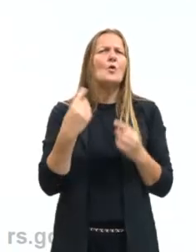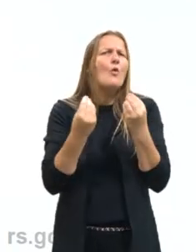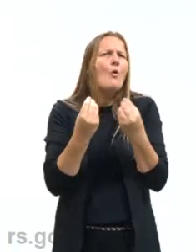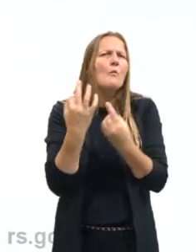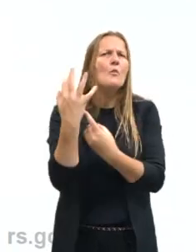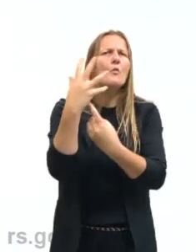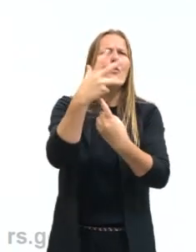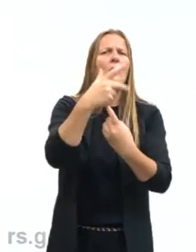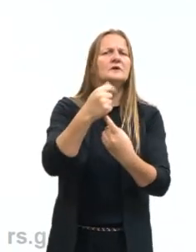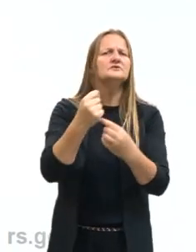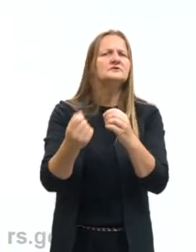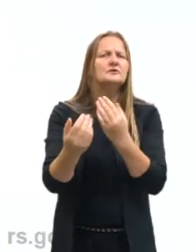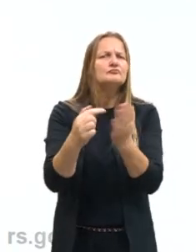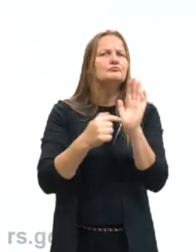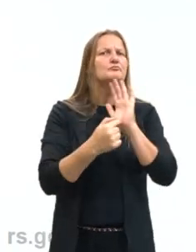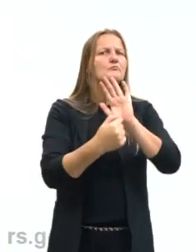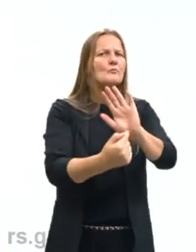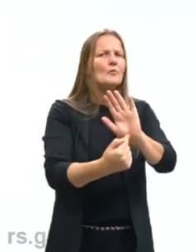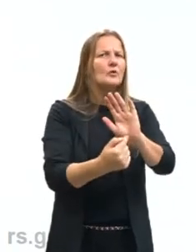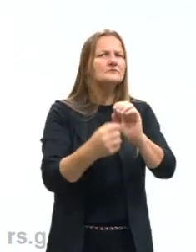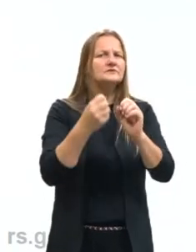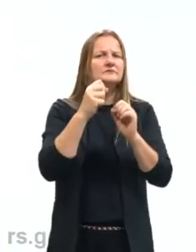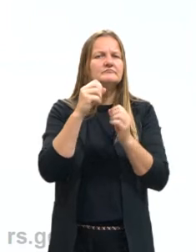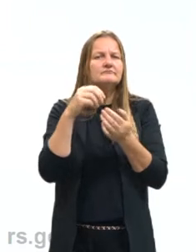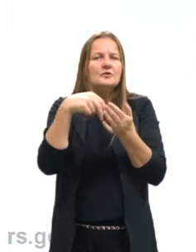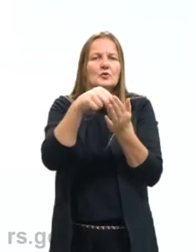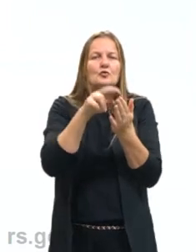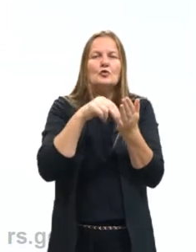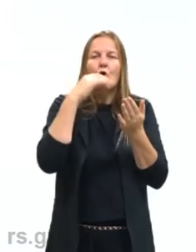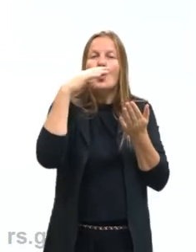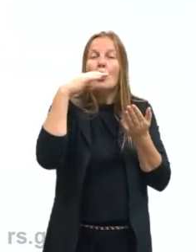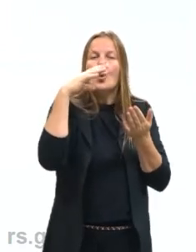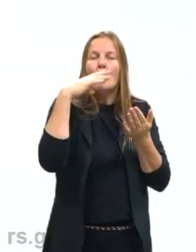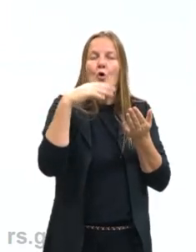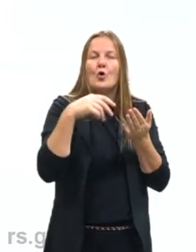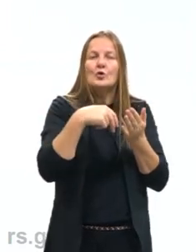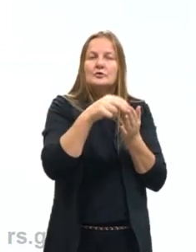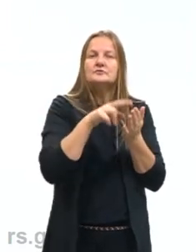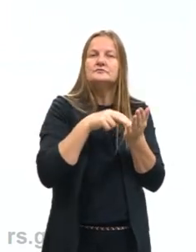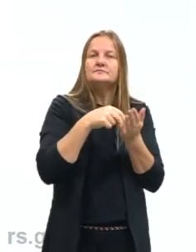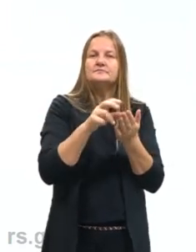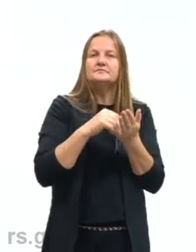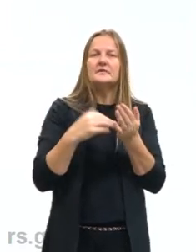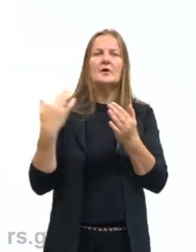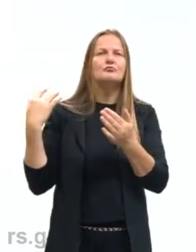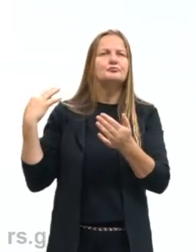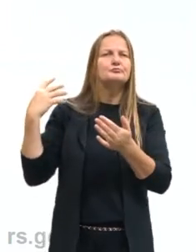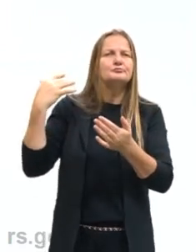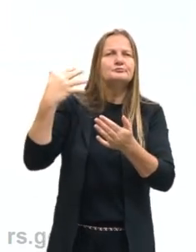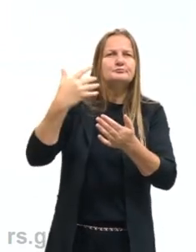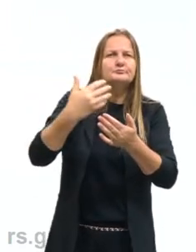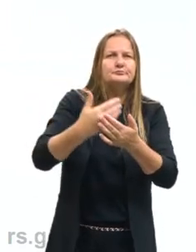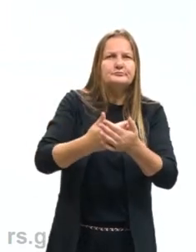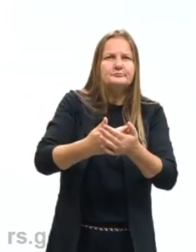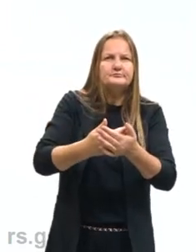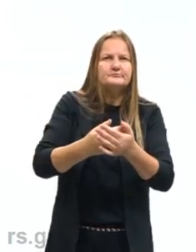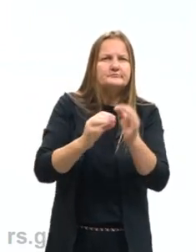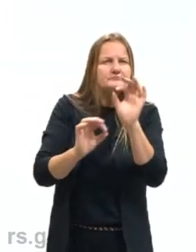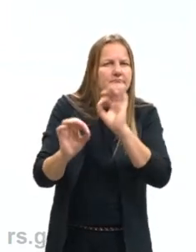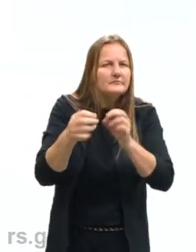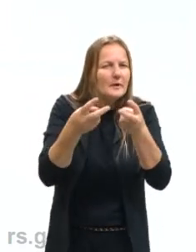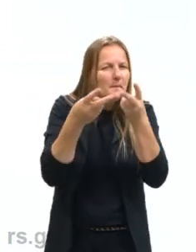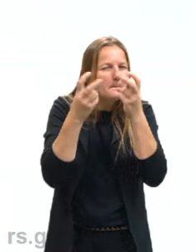ele traz essa tonalidade das cores da bandeira ao longo de toda a obra. Nós